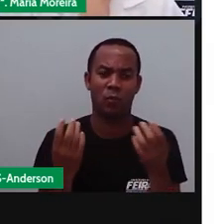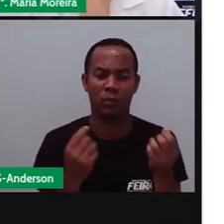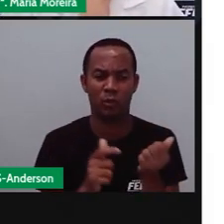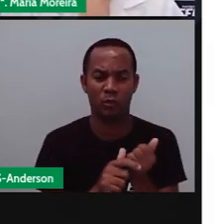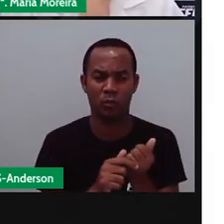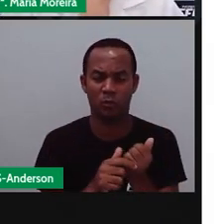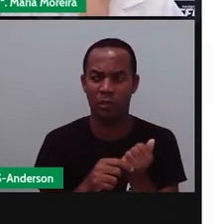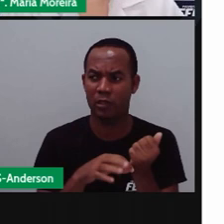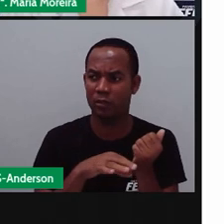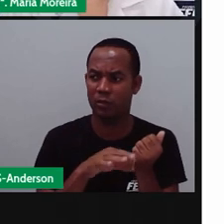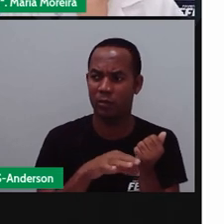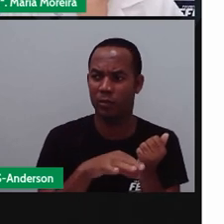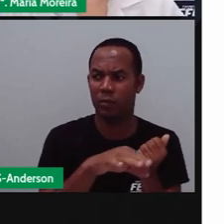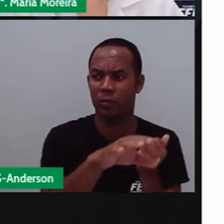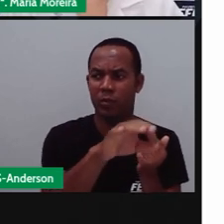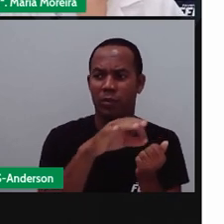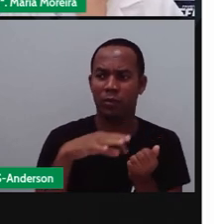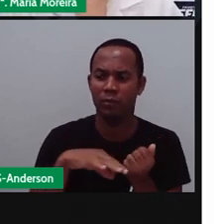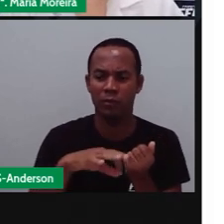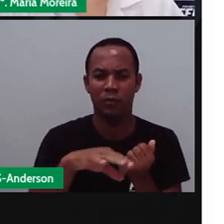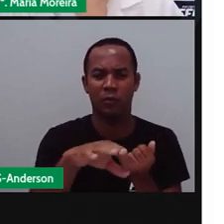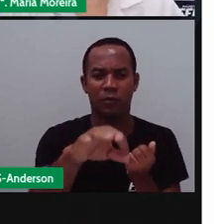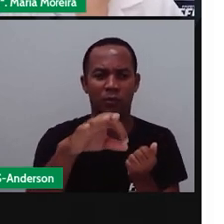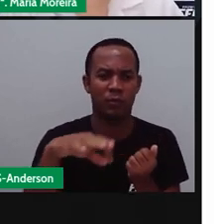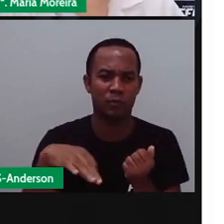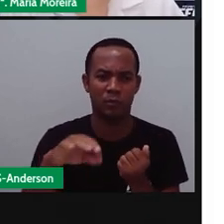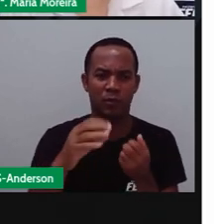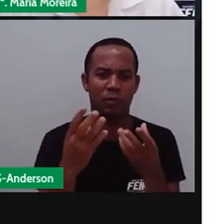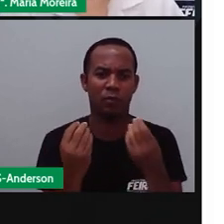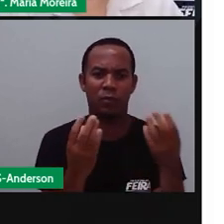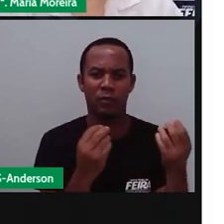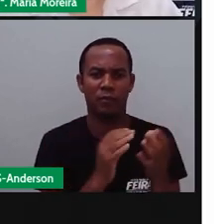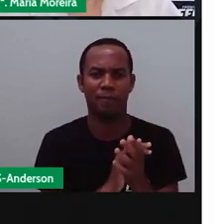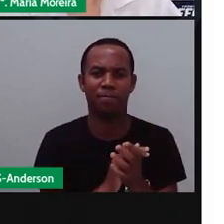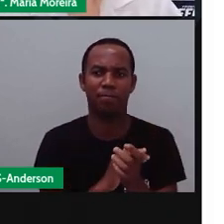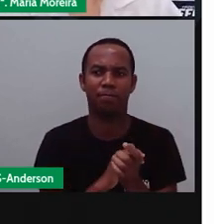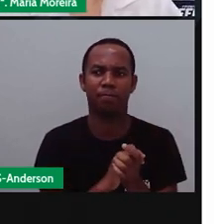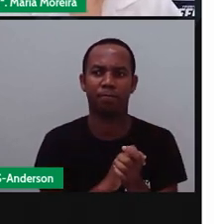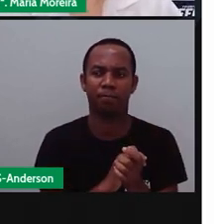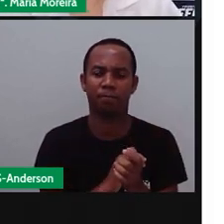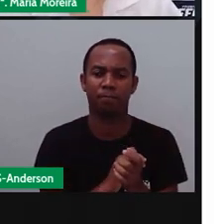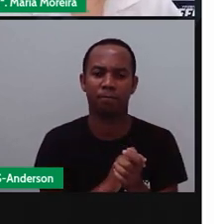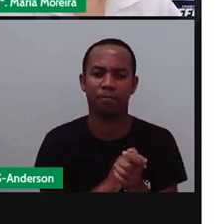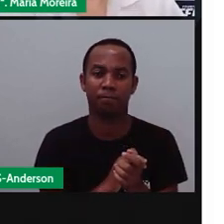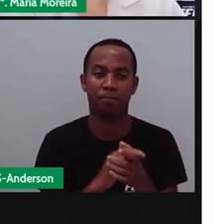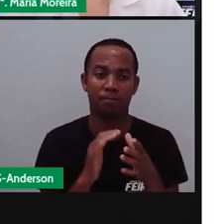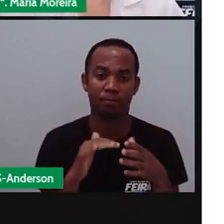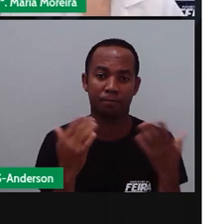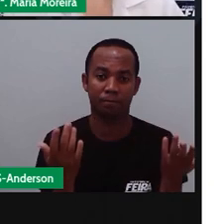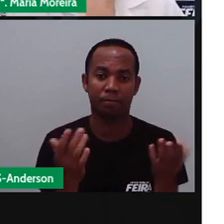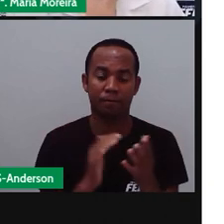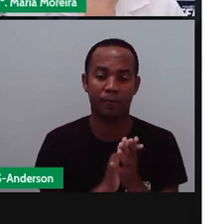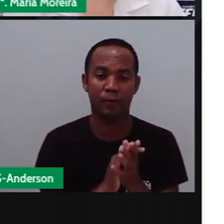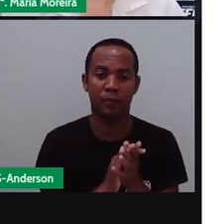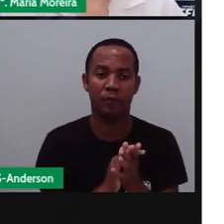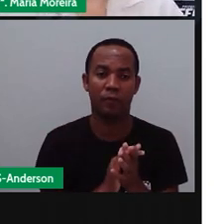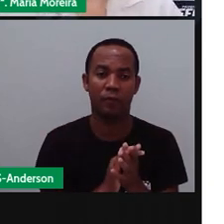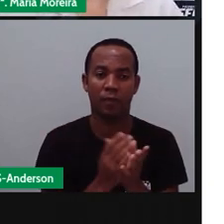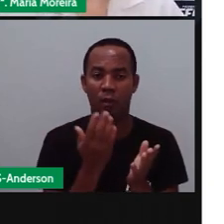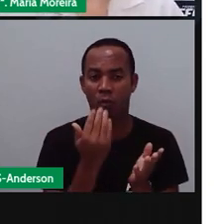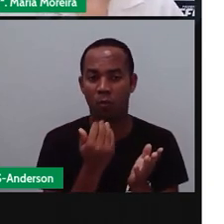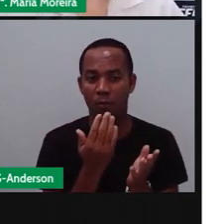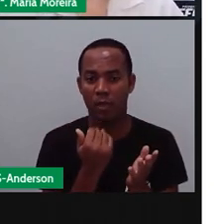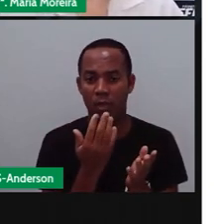culinária dessas terras, dessas festas, é farta de pratos feitos com esse alimento. Então, ó, a culinária